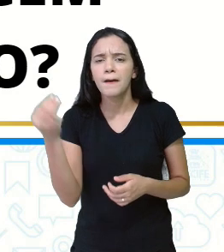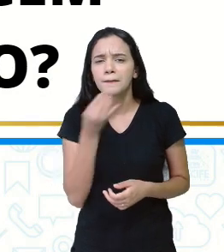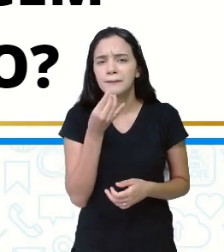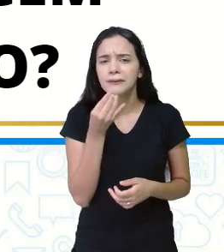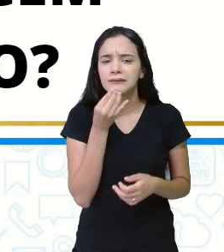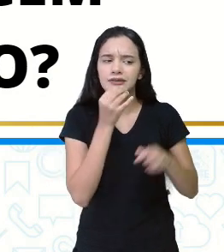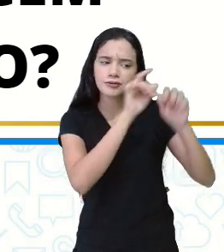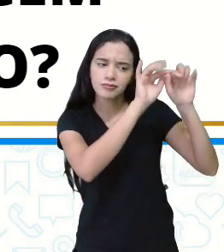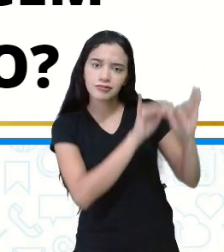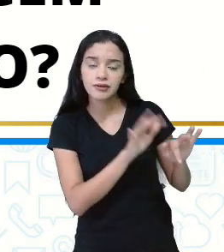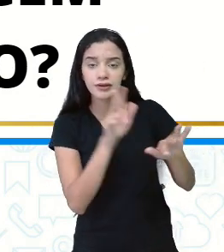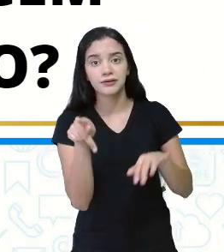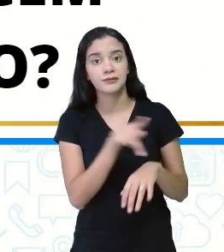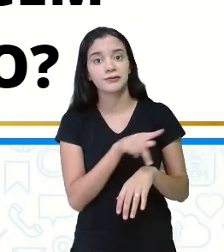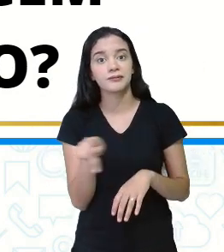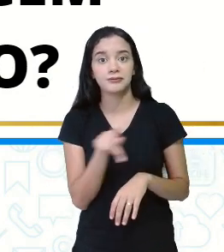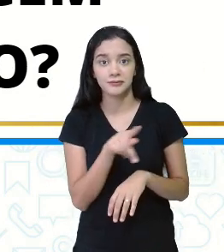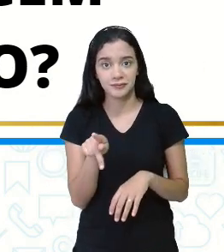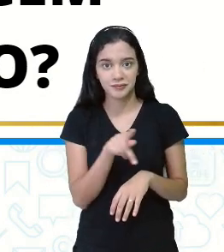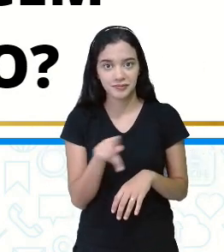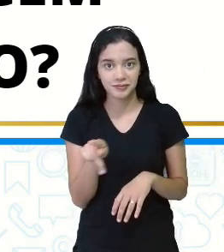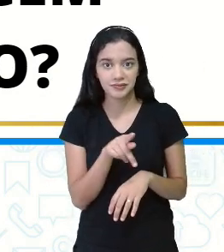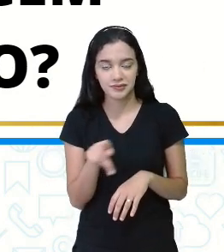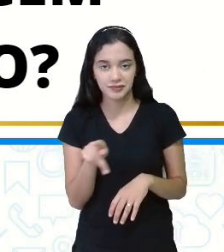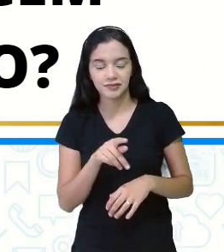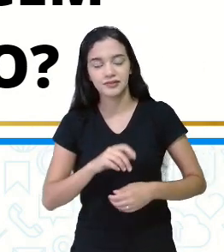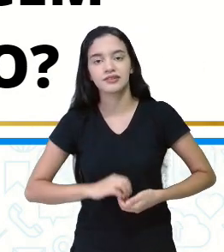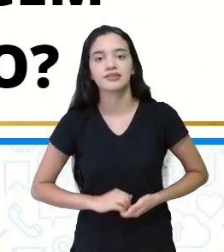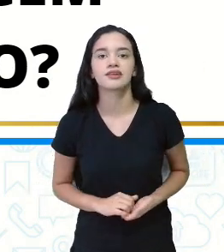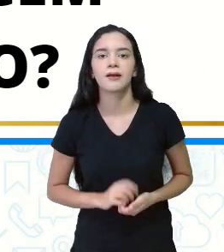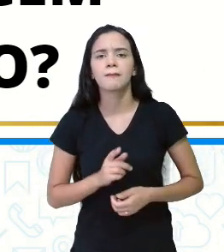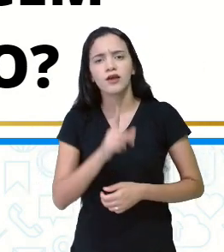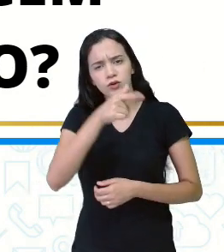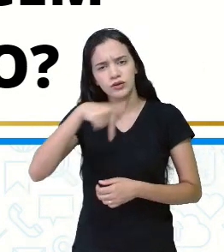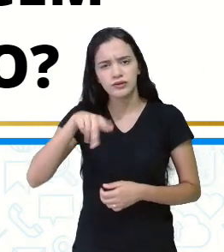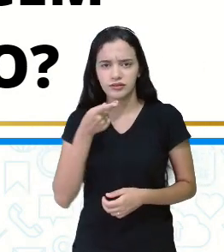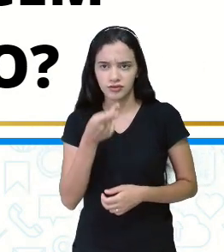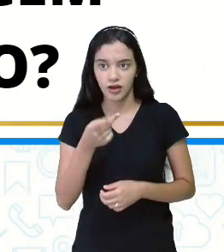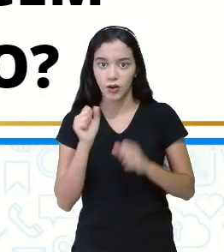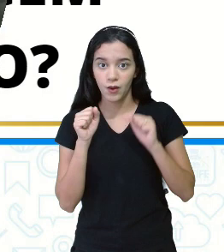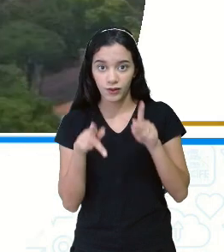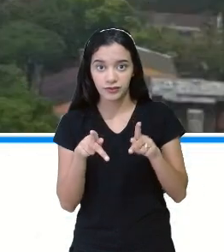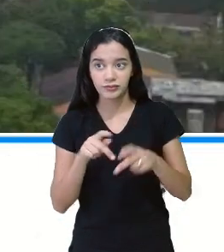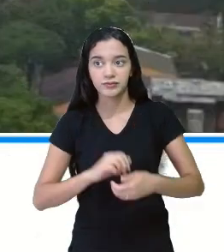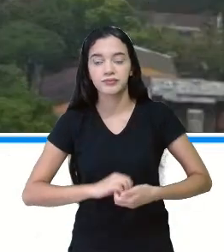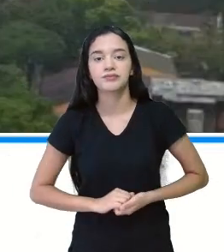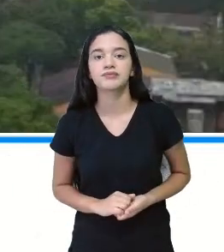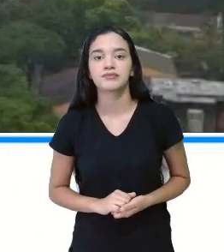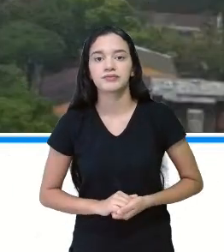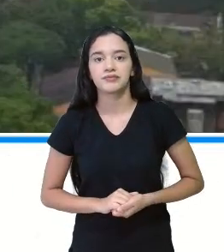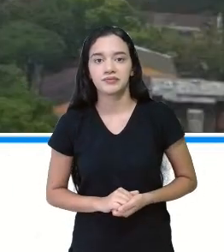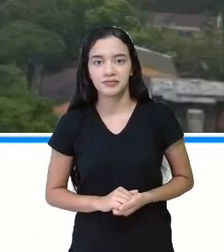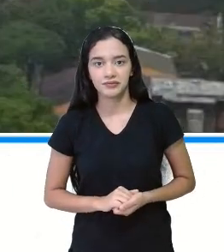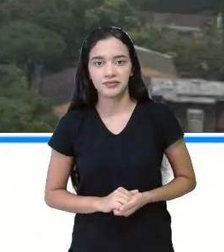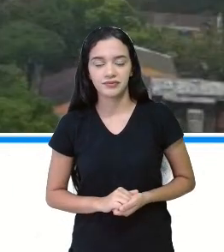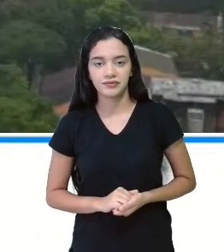coloca aí no chat que a professora Esté já vai me passando o que vocês falaram, tá certo? Olha só!